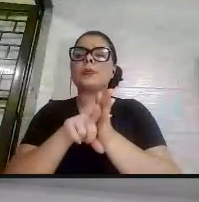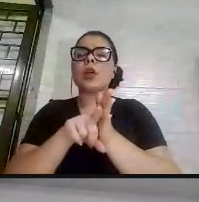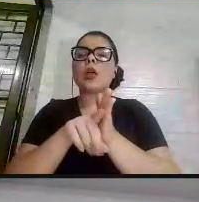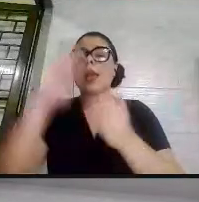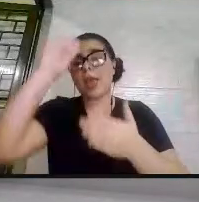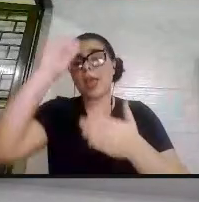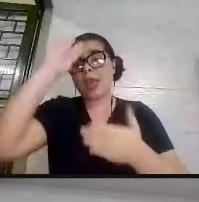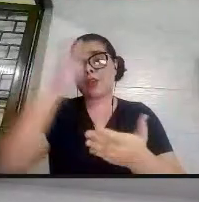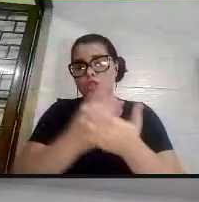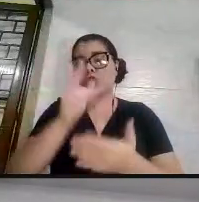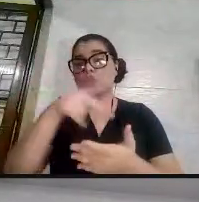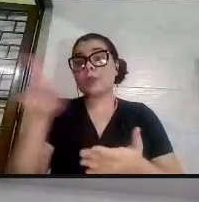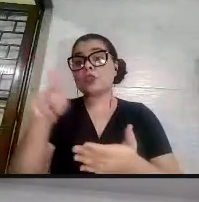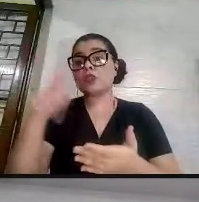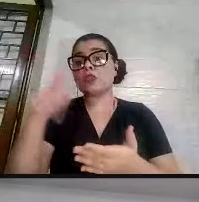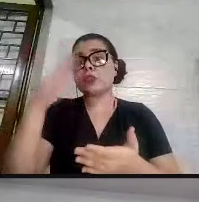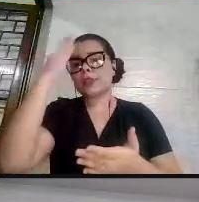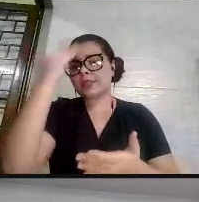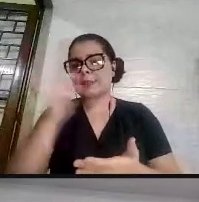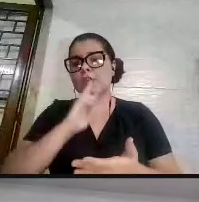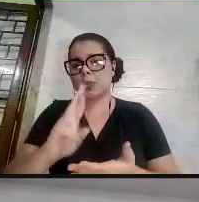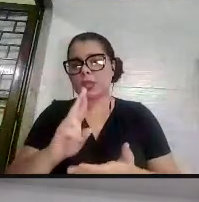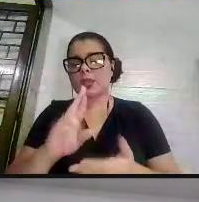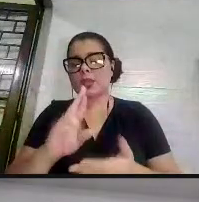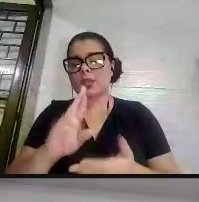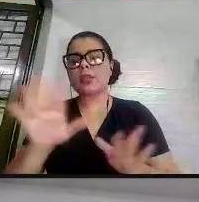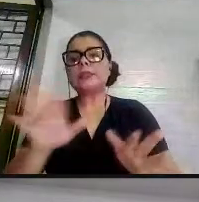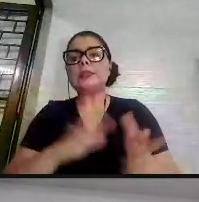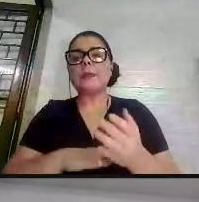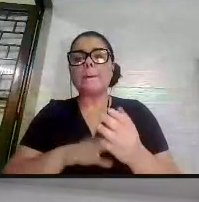eu acredito que os professores vão saber responder.